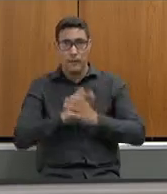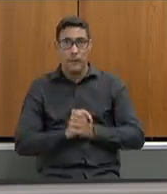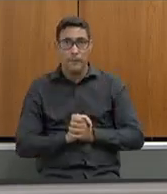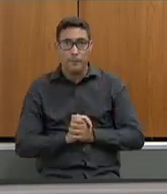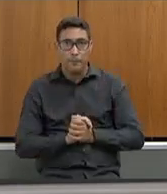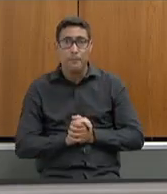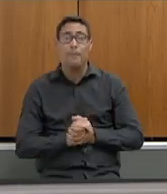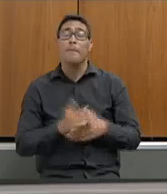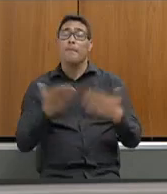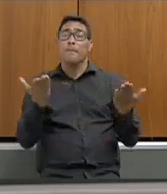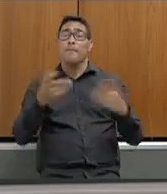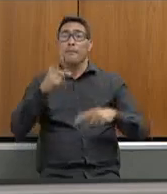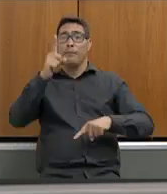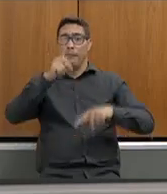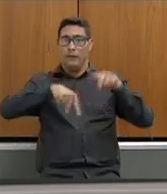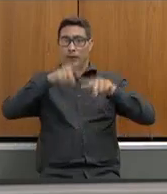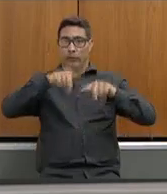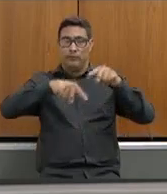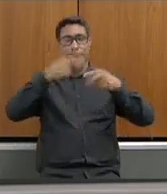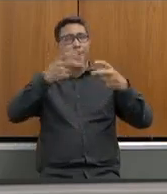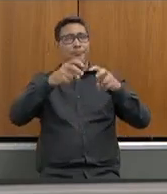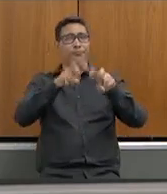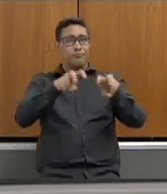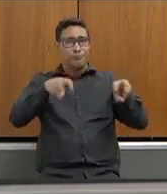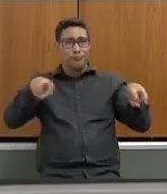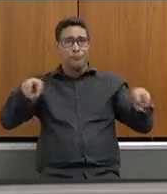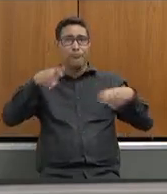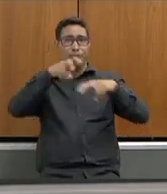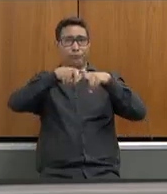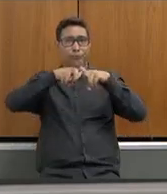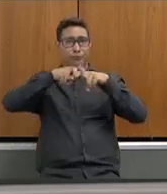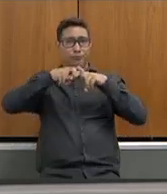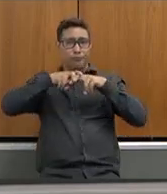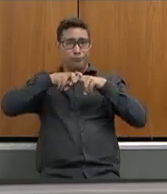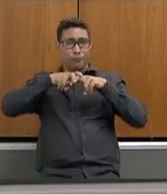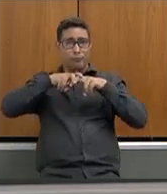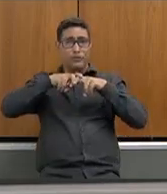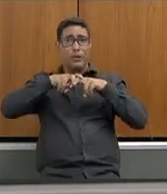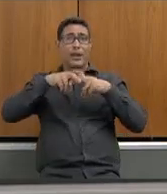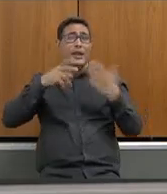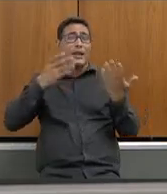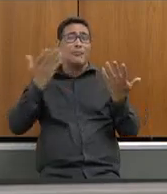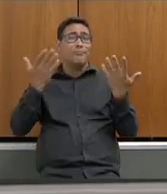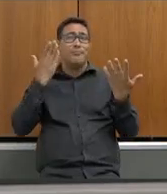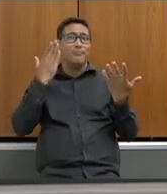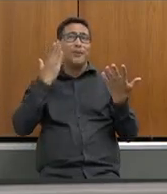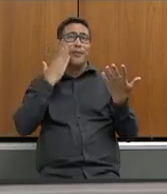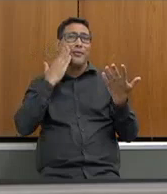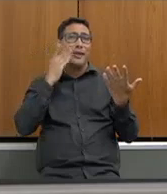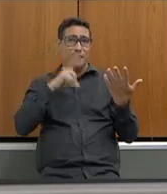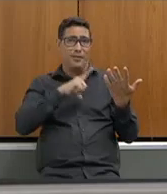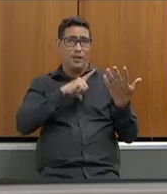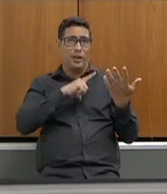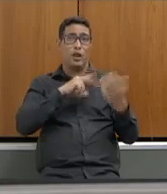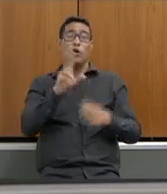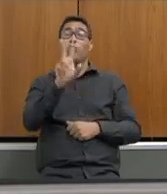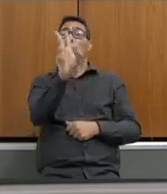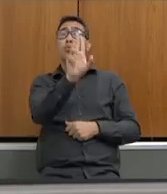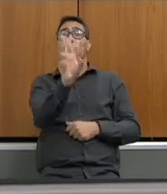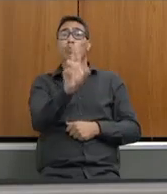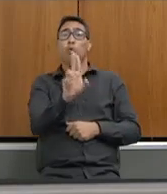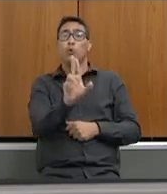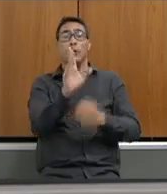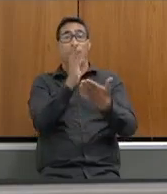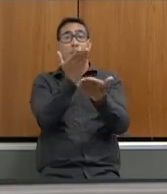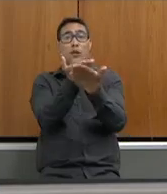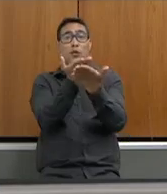mobiliário o deputado eu cheguei a falar aqui se o senhor tiver eu não sei se você tem o nome das escolas que